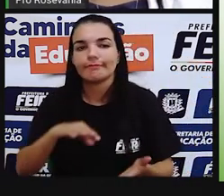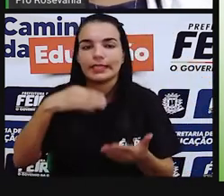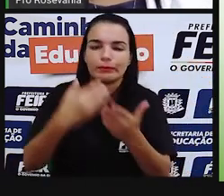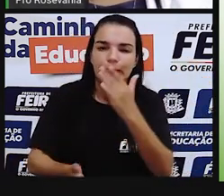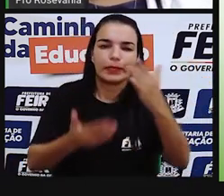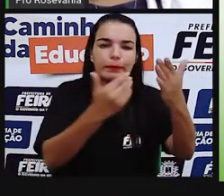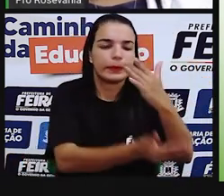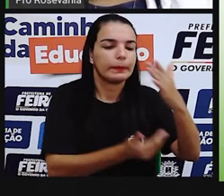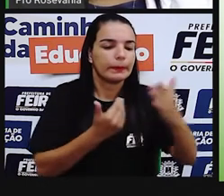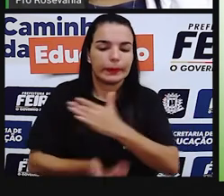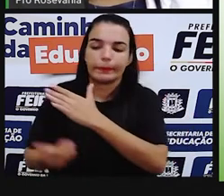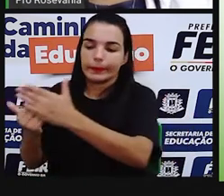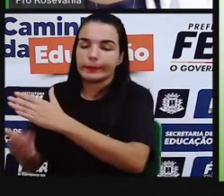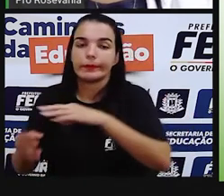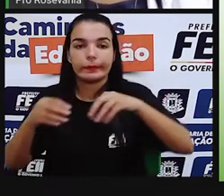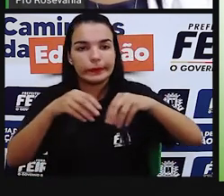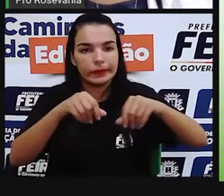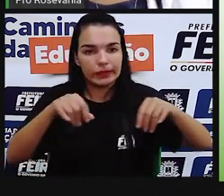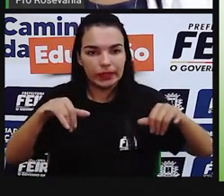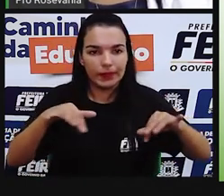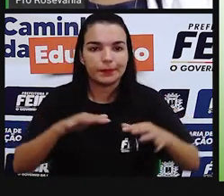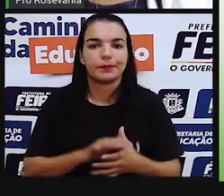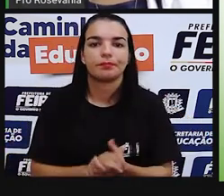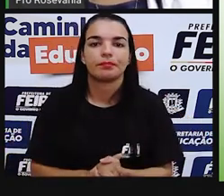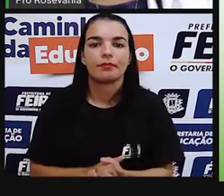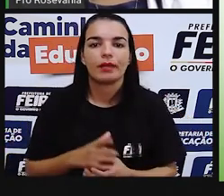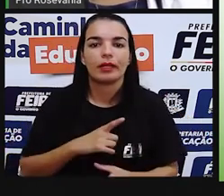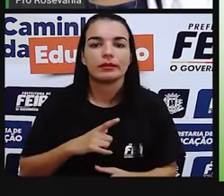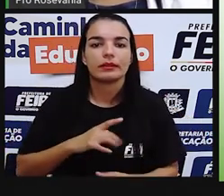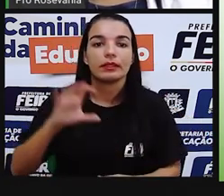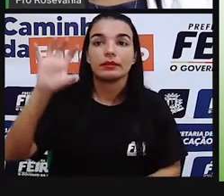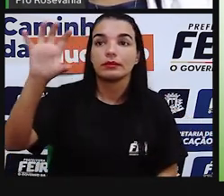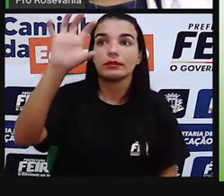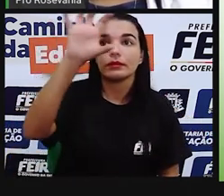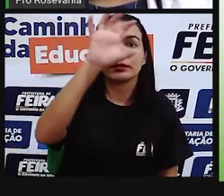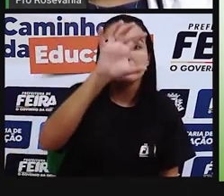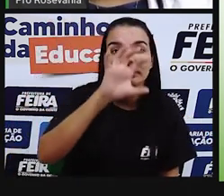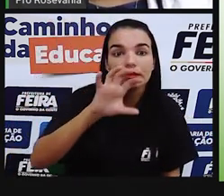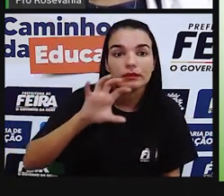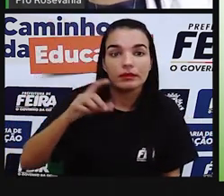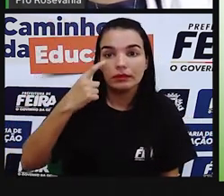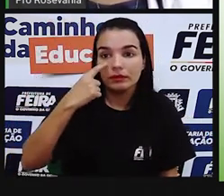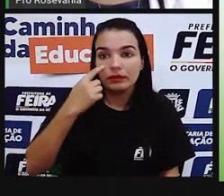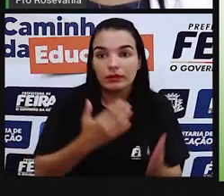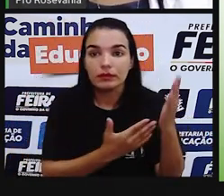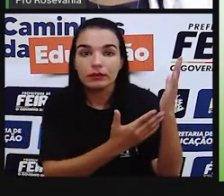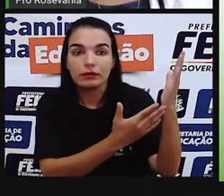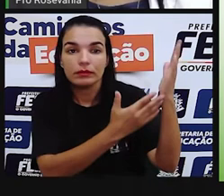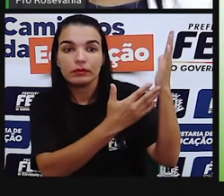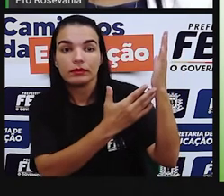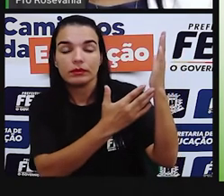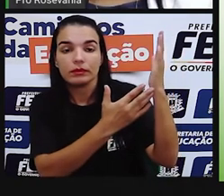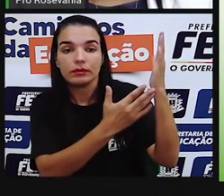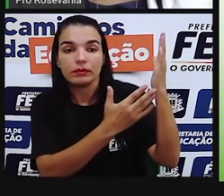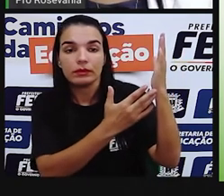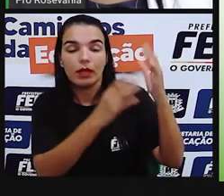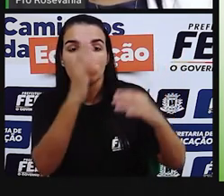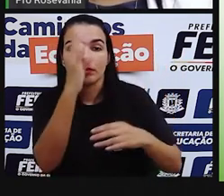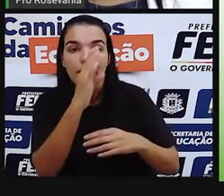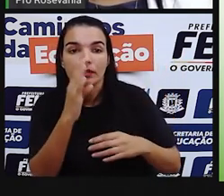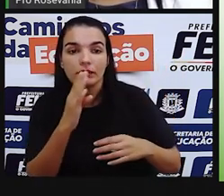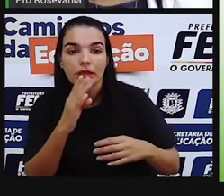a distribuição da população indígena, você vai observando esse verde, né? Mais de 80 mil.